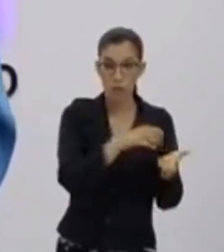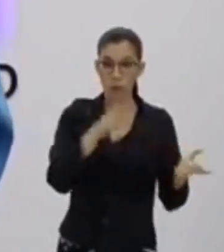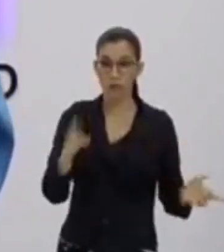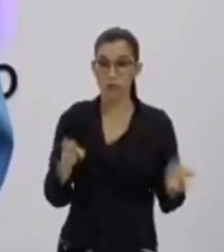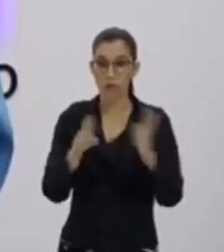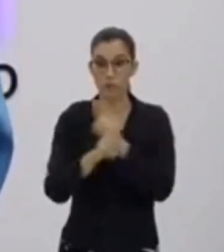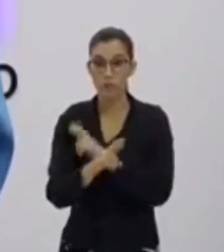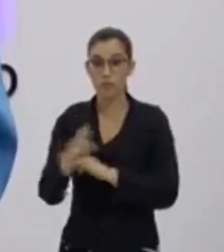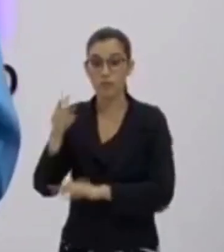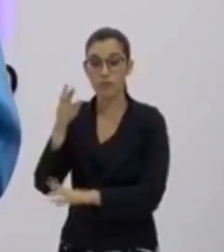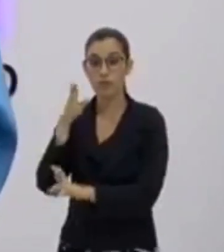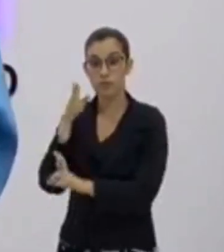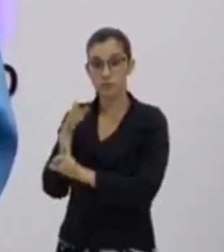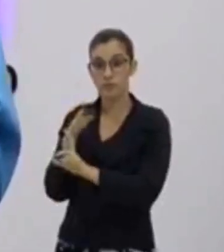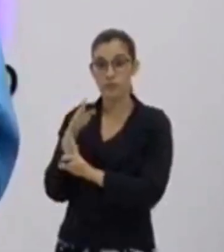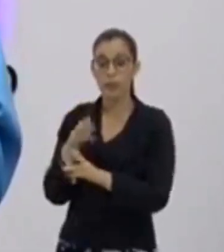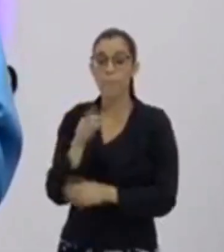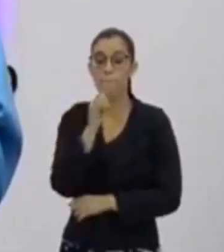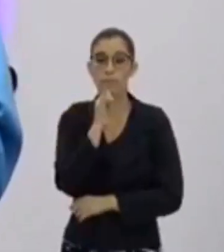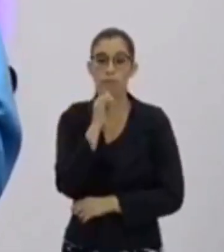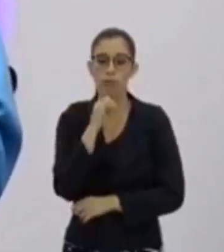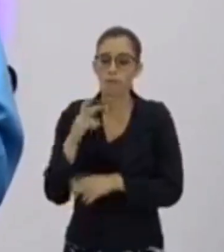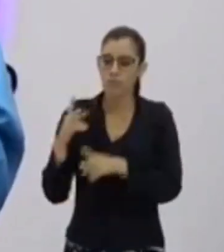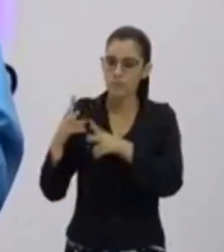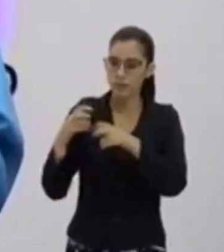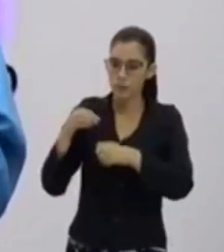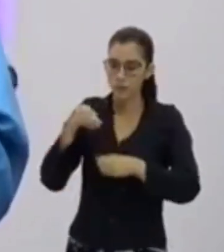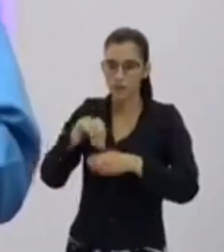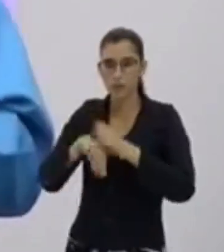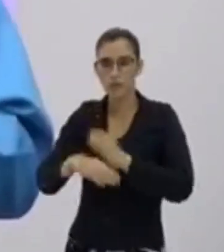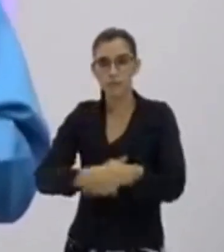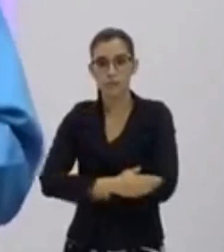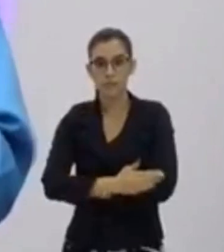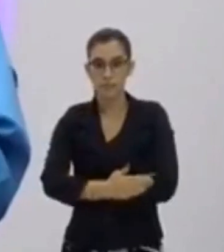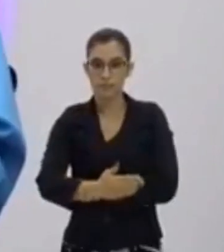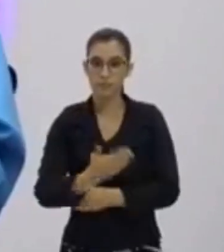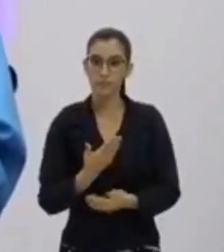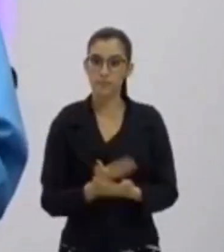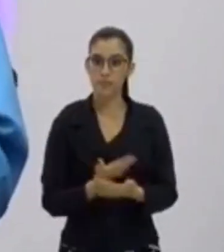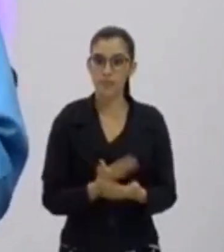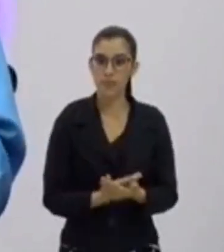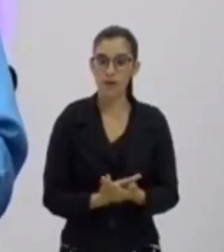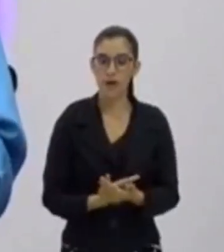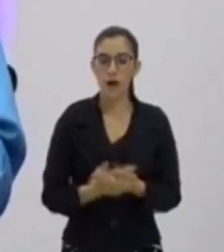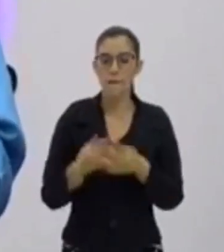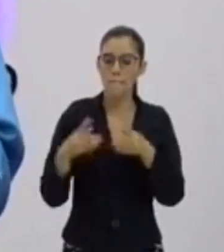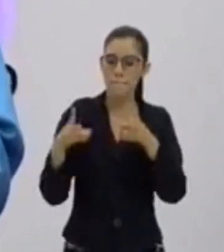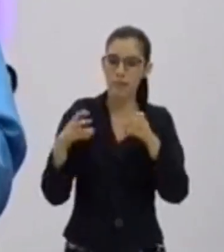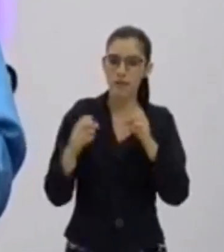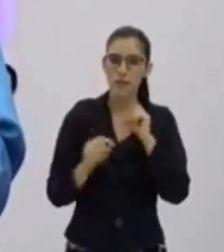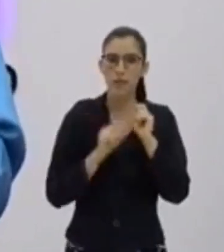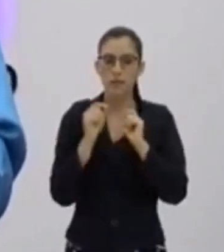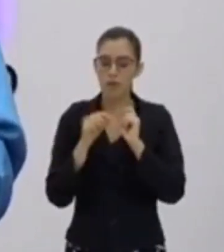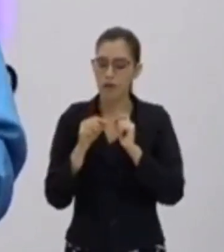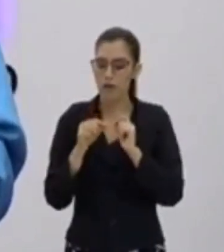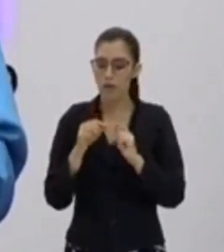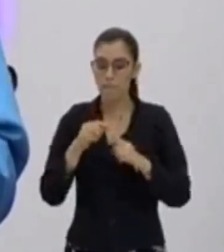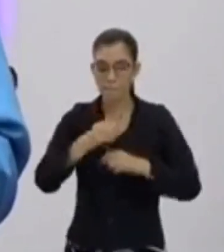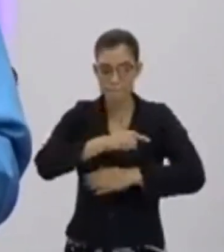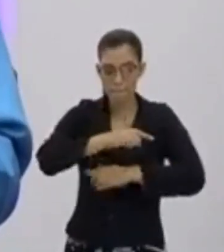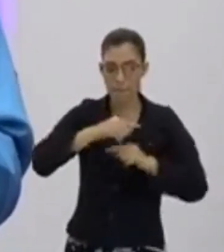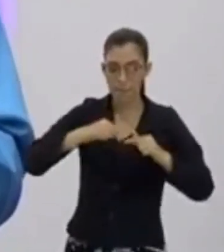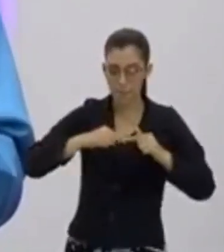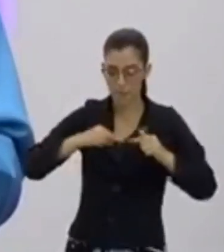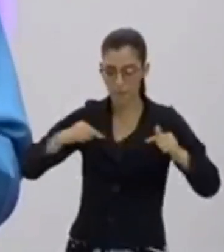para a tua sala de aula, tu vai perceber que a tua sala de aula é medida em metros. Digamos que a tua sala tem 4 por